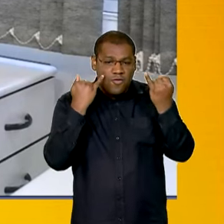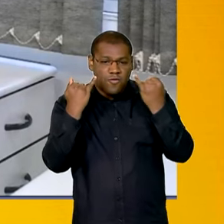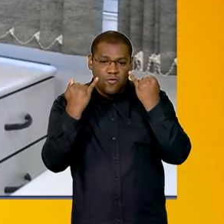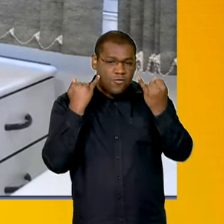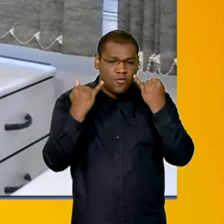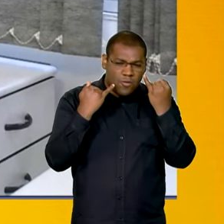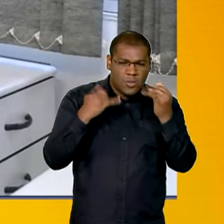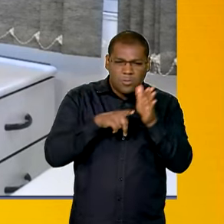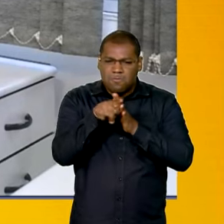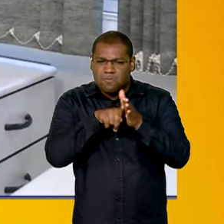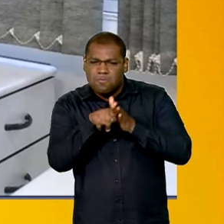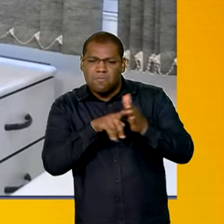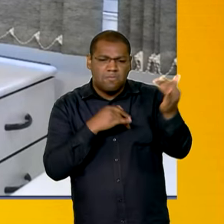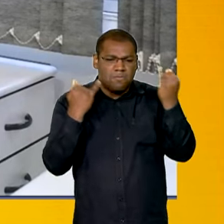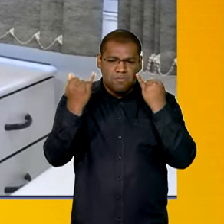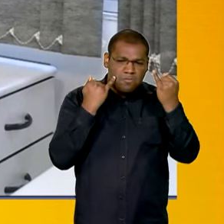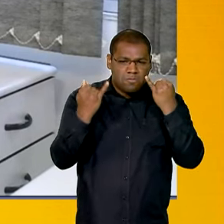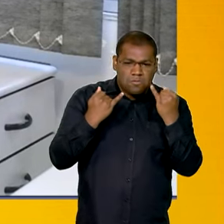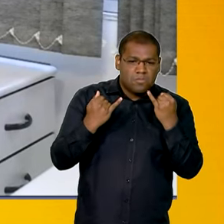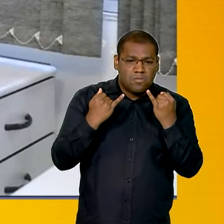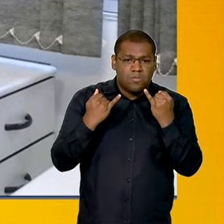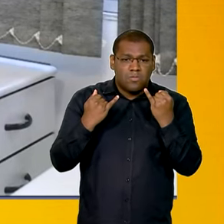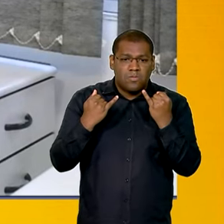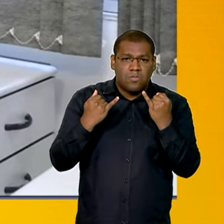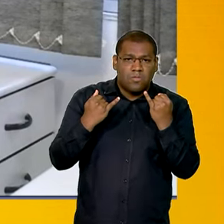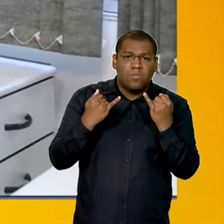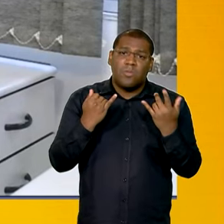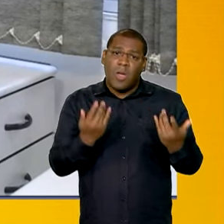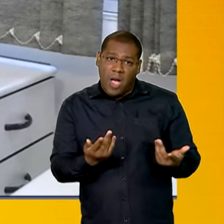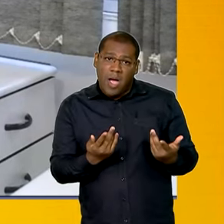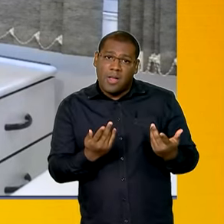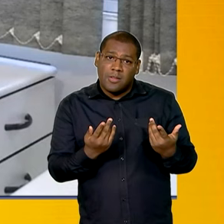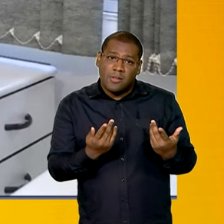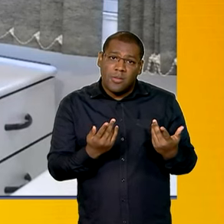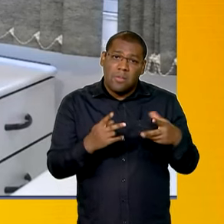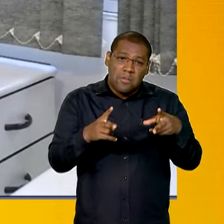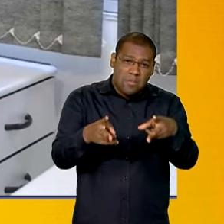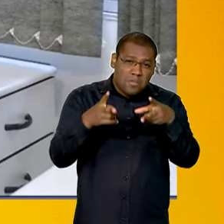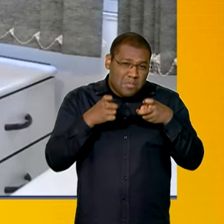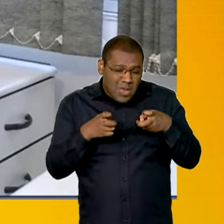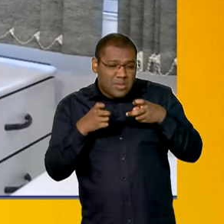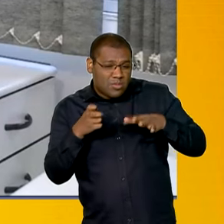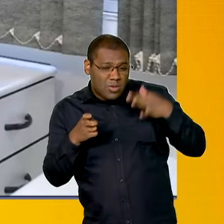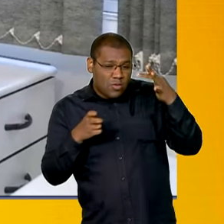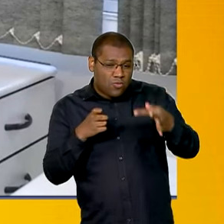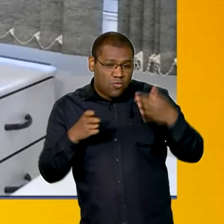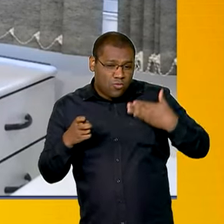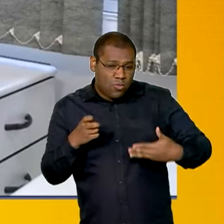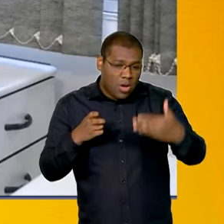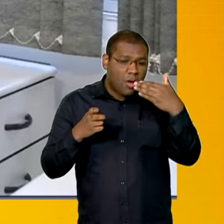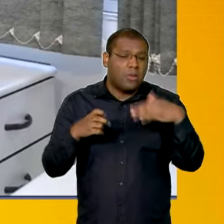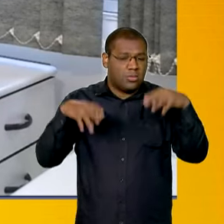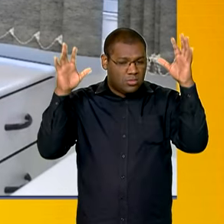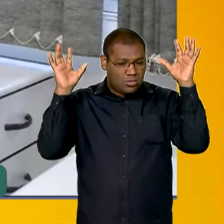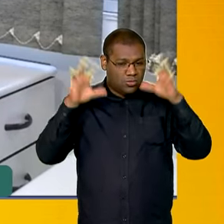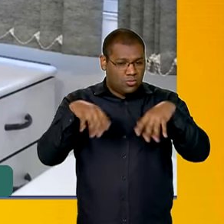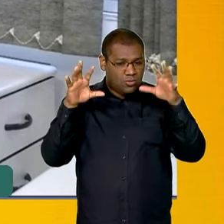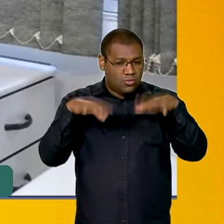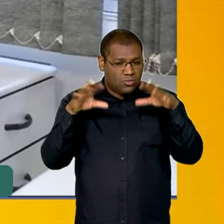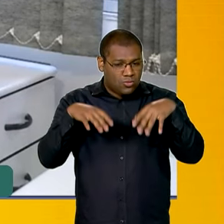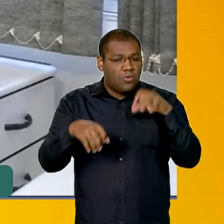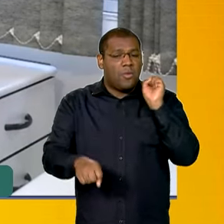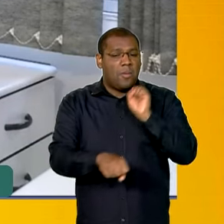possa incorporar ele a modelos de previsão e conseguir ter um prognóstico do horizonte futuro, do que vai acontecer.